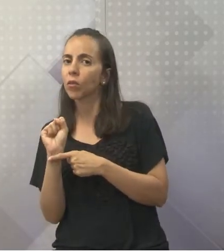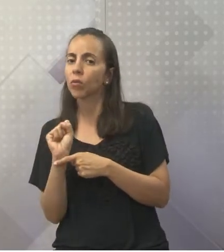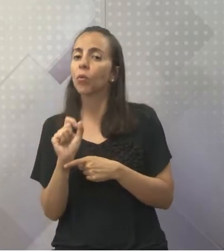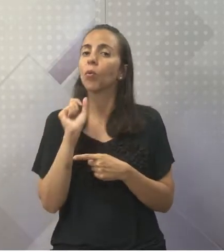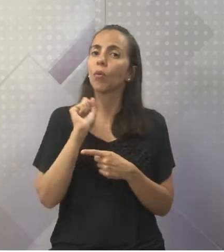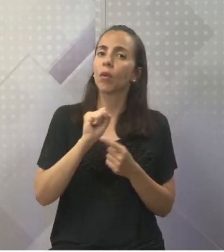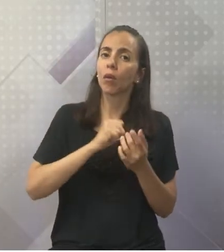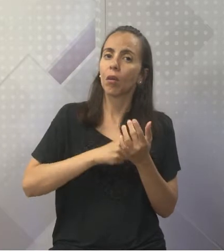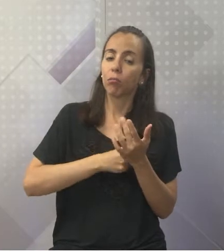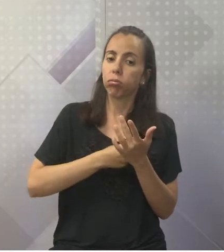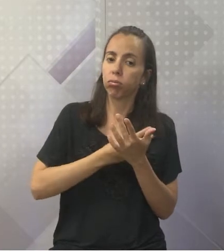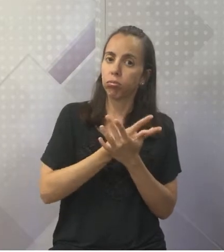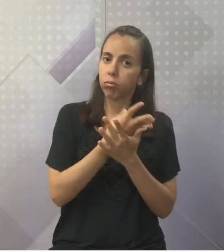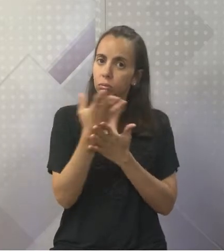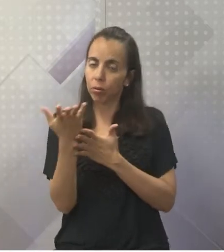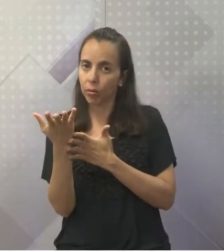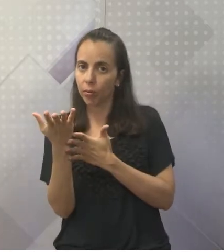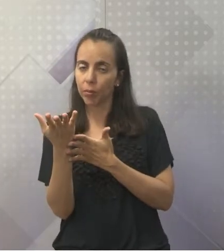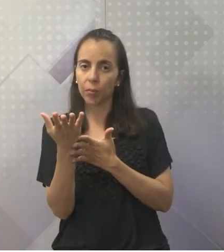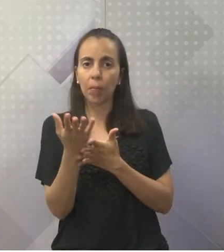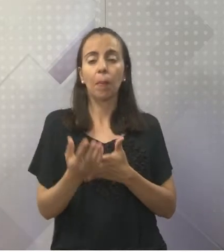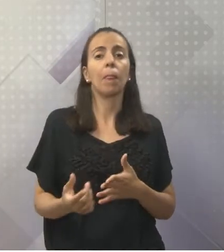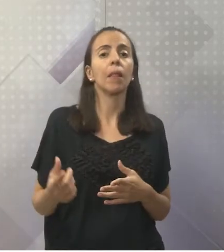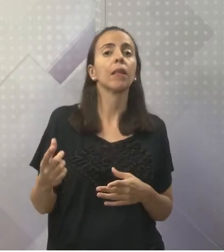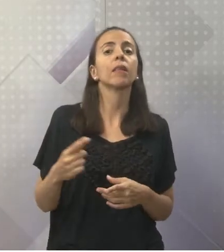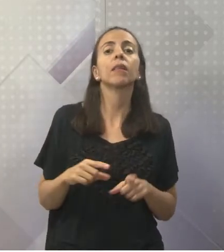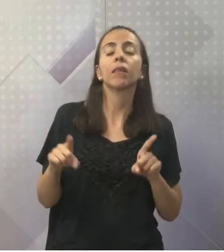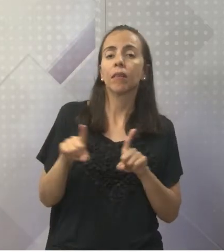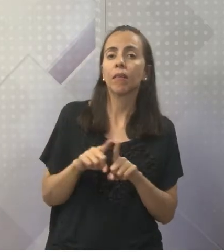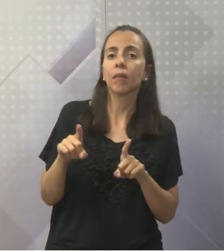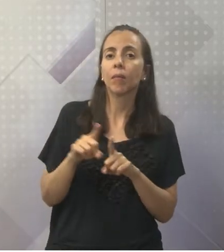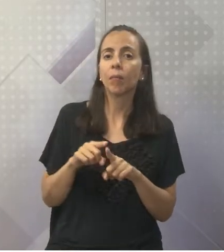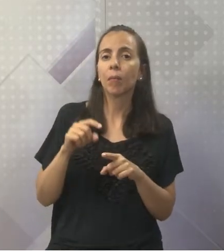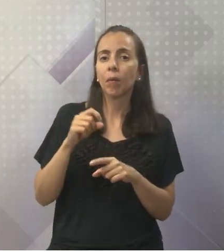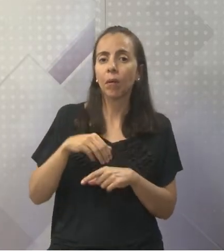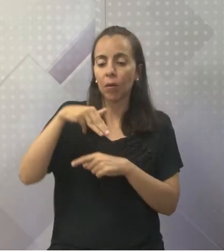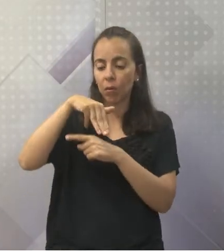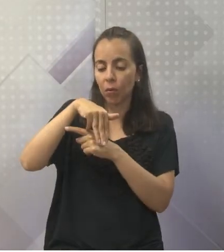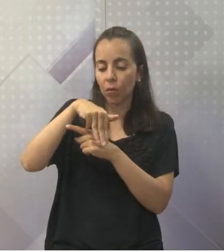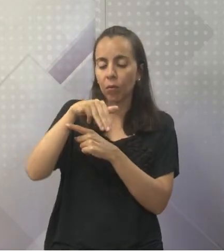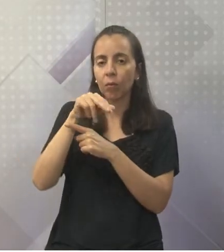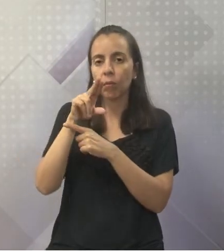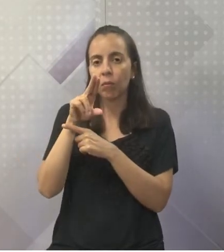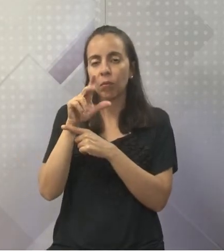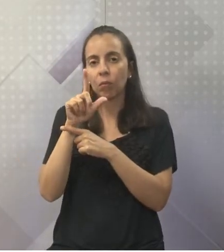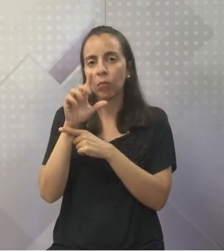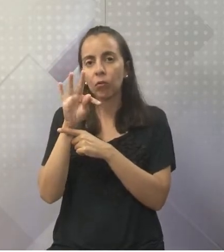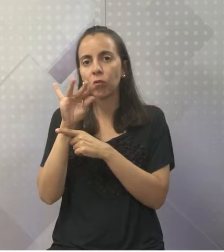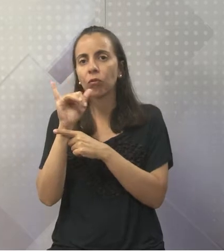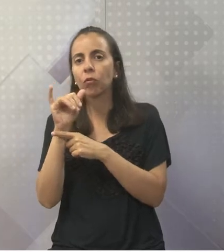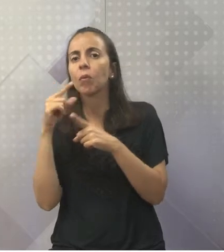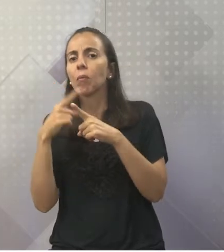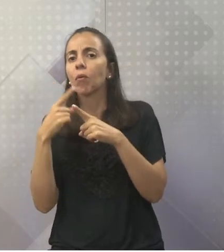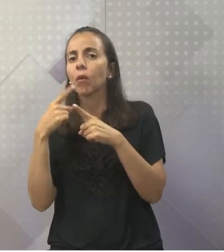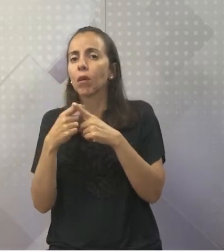Pluricelular, plurivárias. Tem também quem chama de multi, multimuitas.